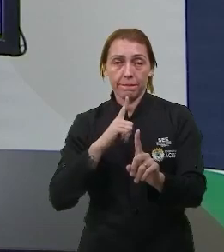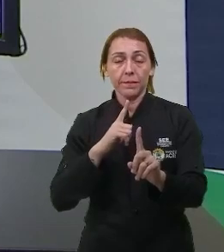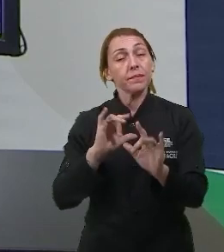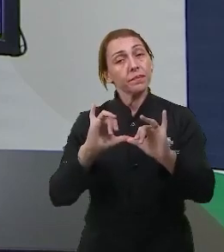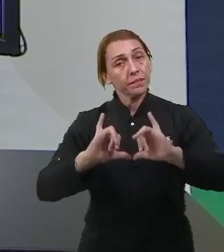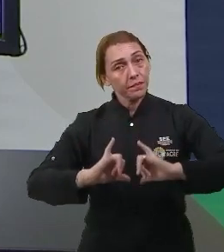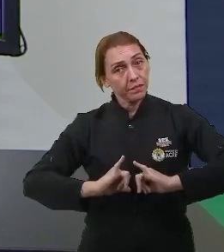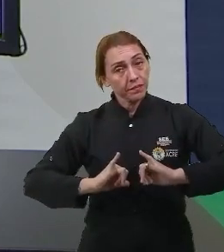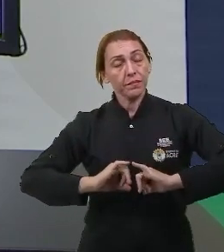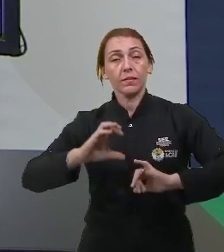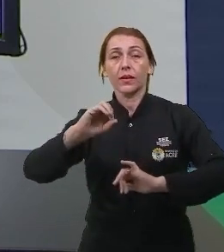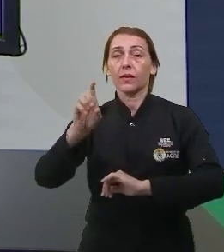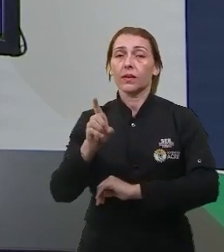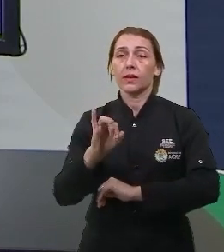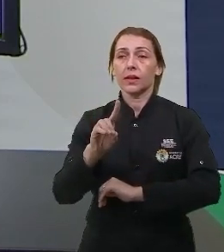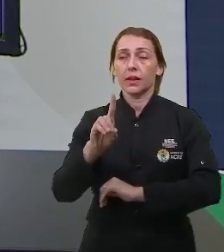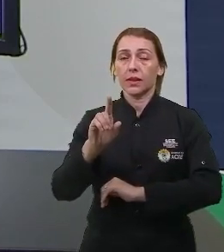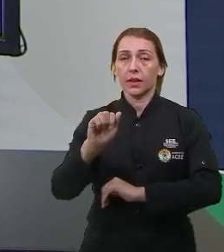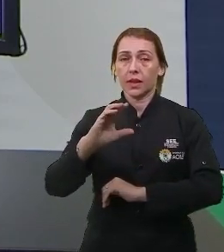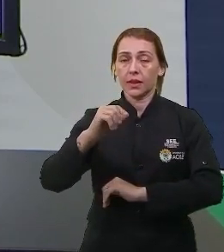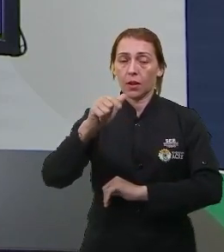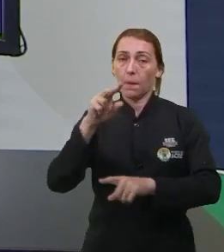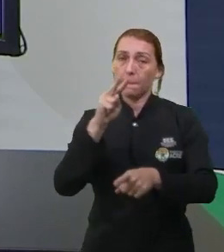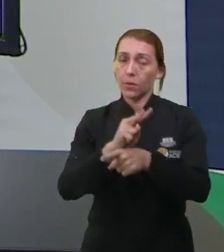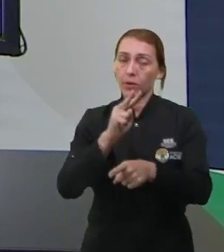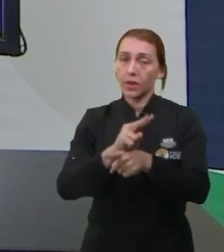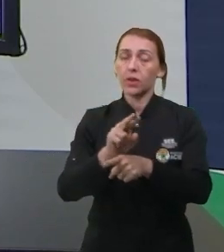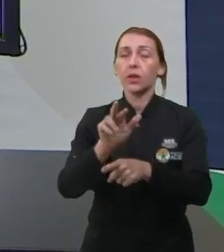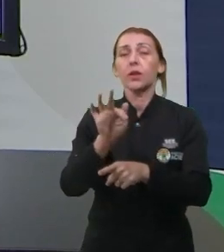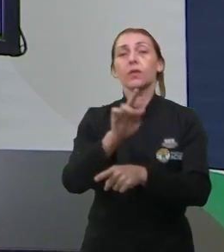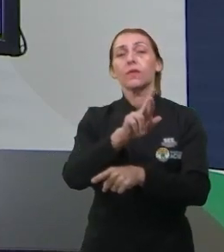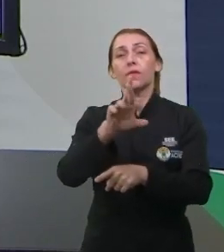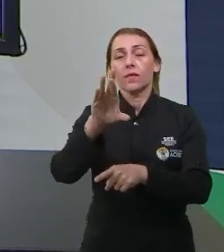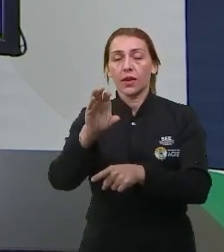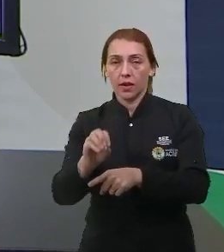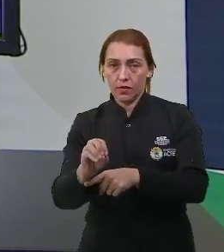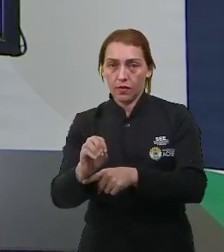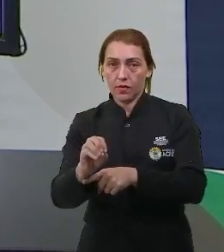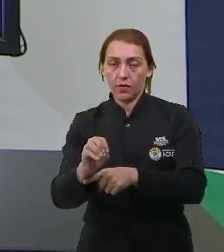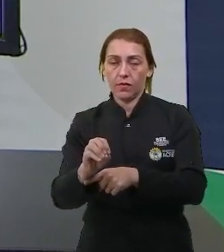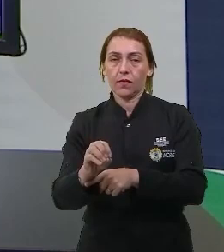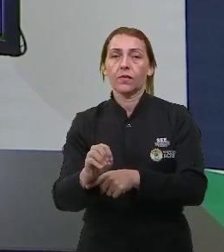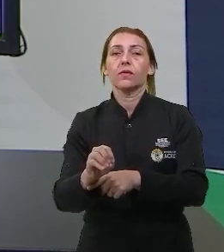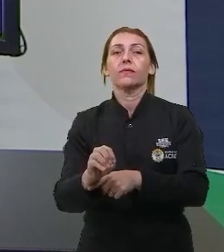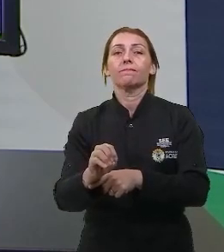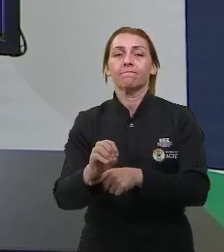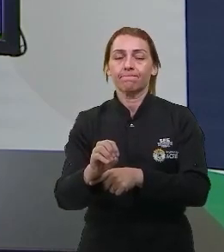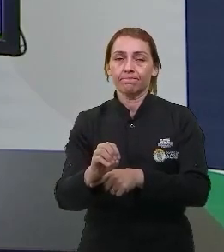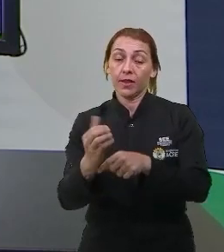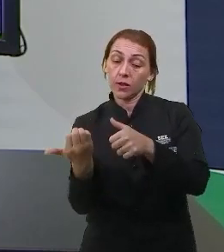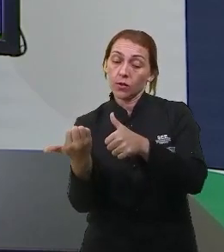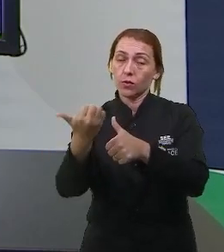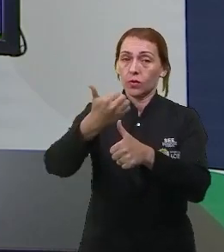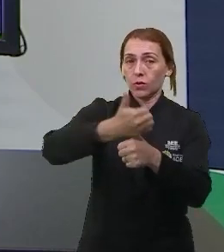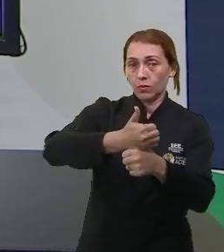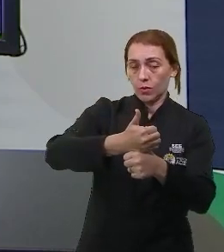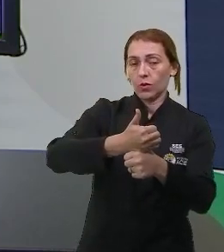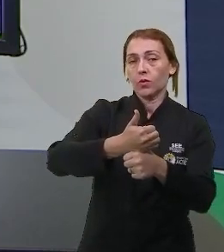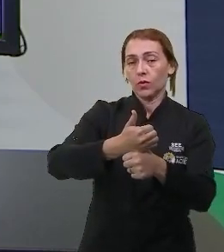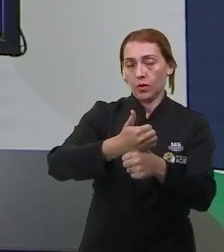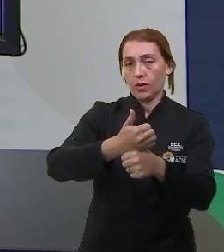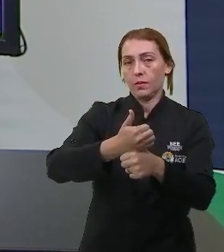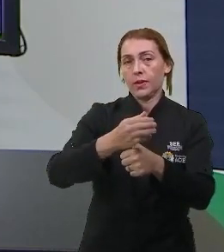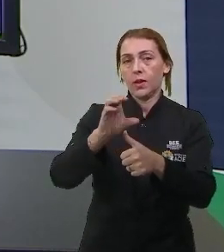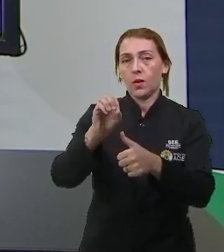sofrer uma oxidação protegendo o ferro da oxidação ele vai se colocar no lugar do ferro para